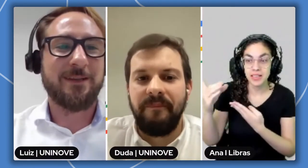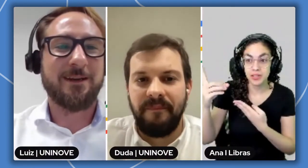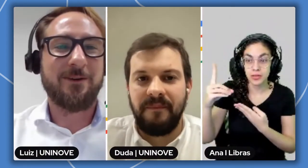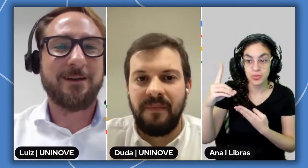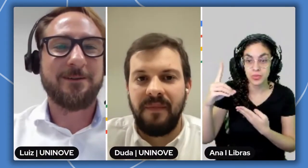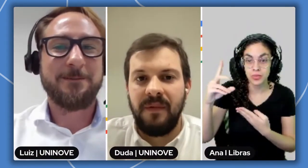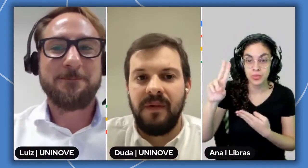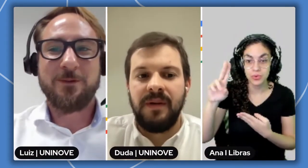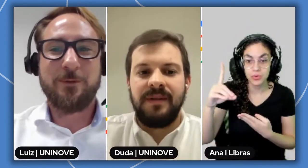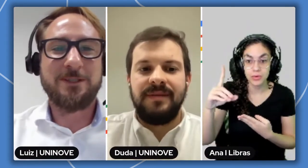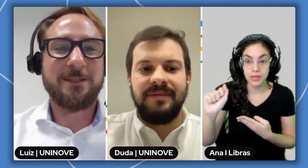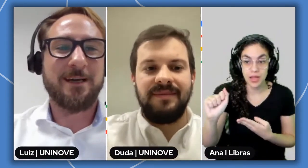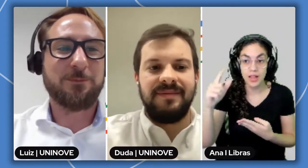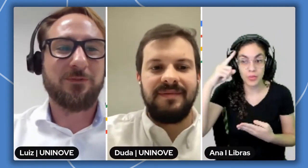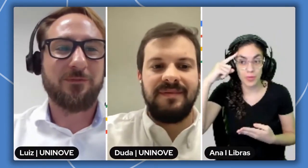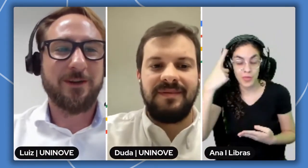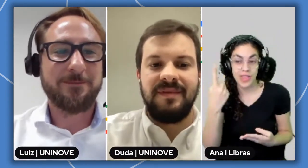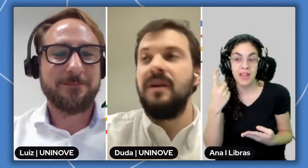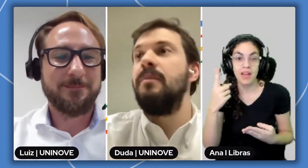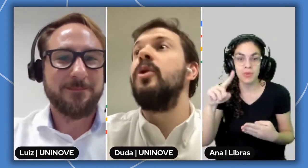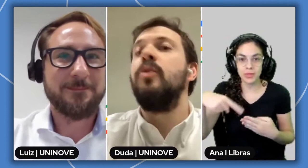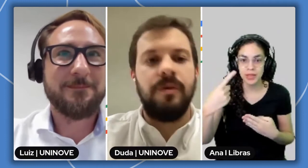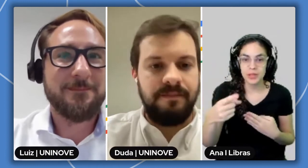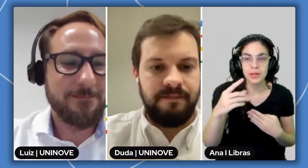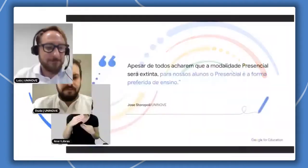pensamento dele agora. No próximo slide, por favor.